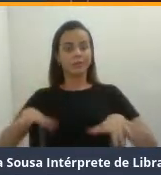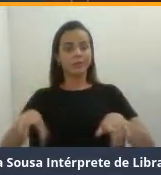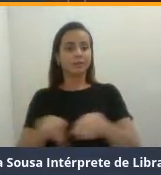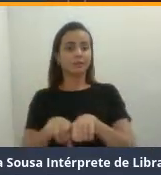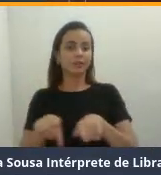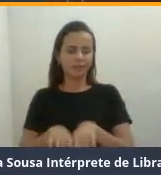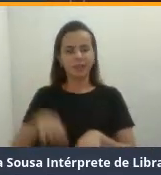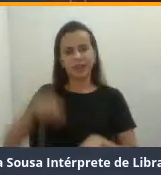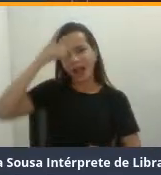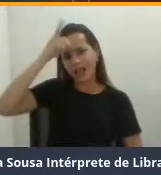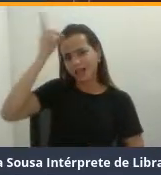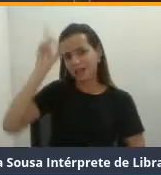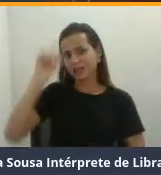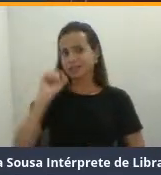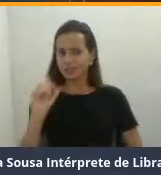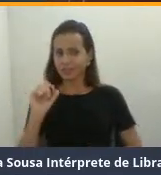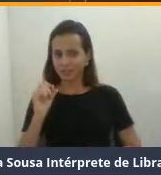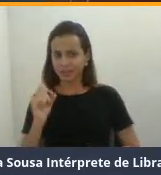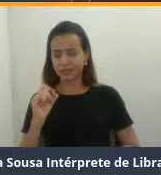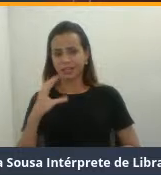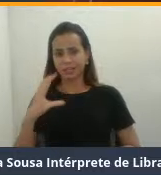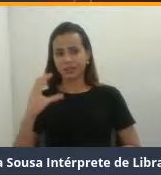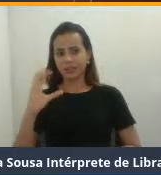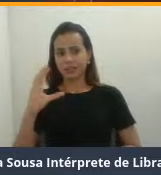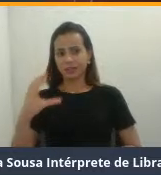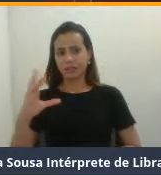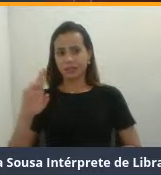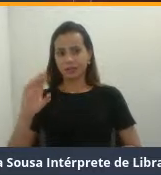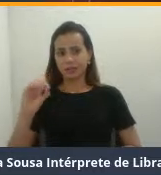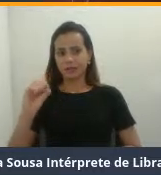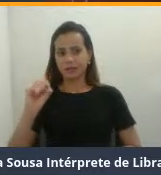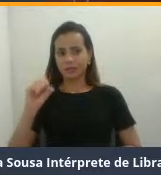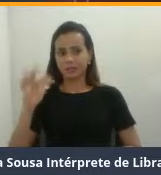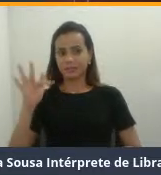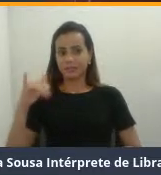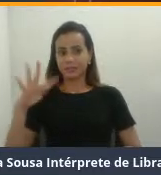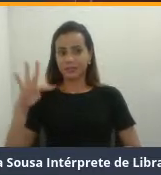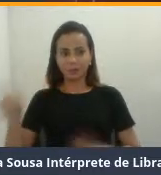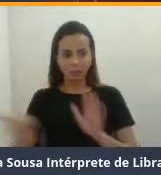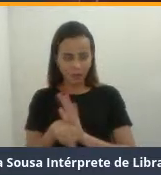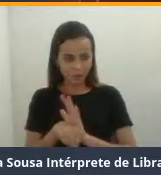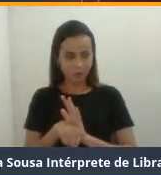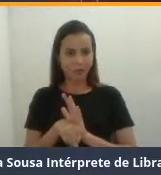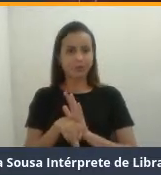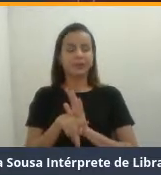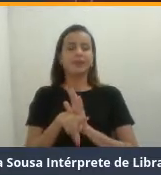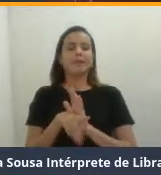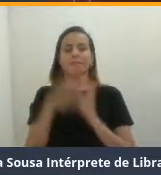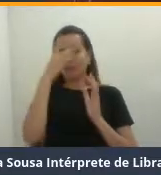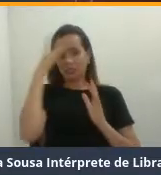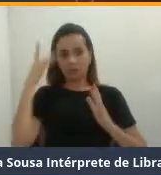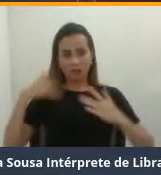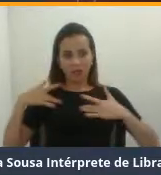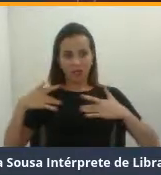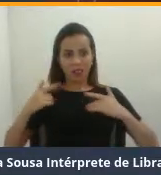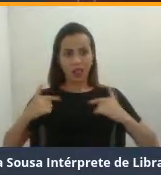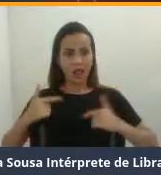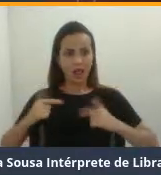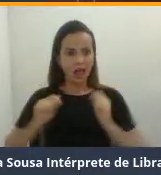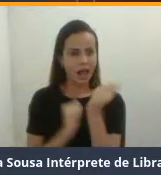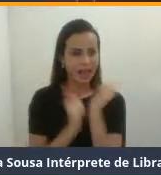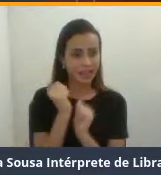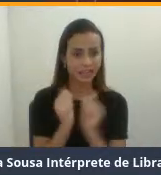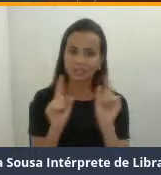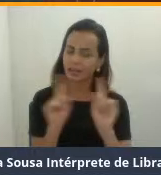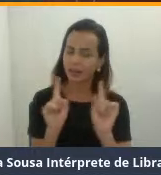aquela ideia de CrossFit é para atleta, não é bem assim, certo? Nós buscamos desenvolver um programa mais apto a preparar os